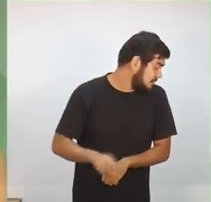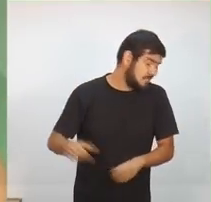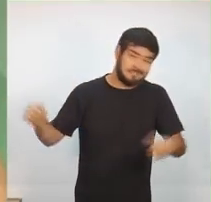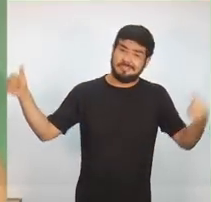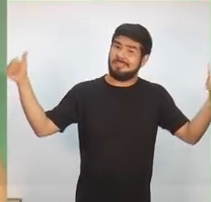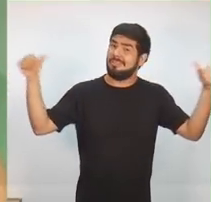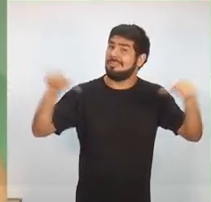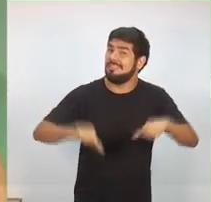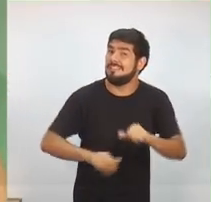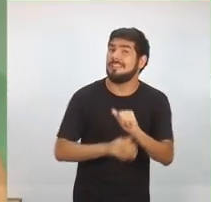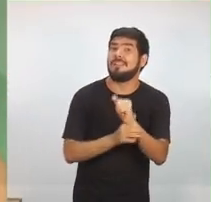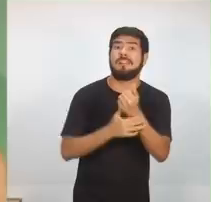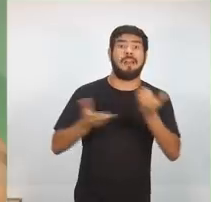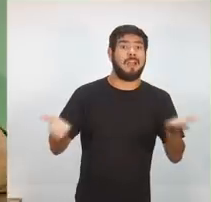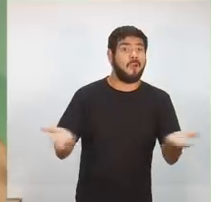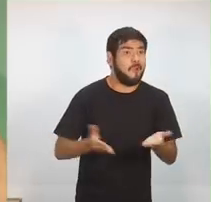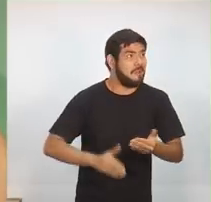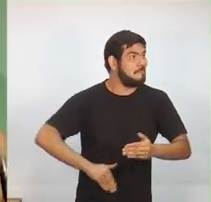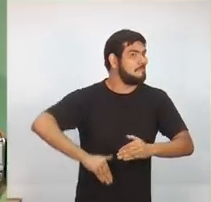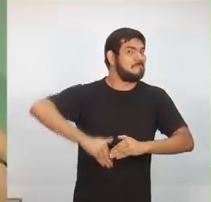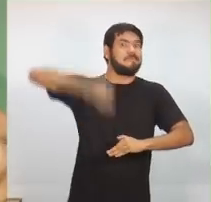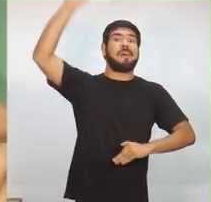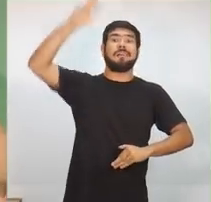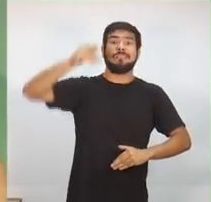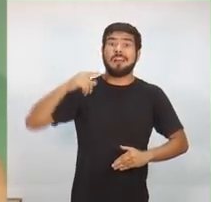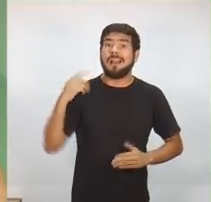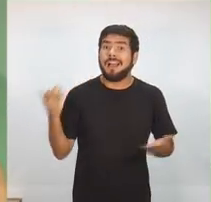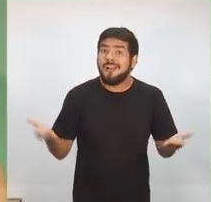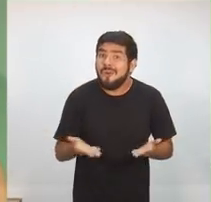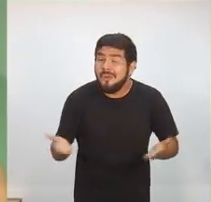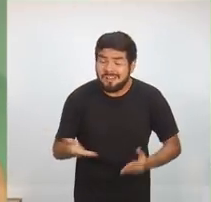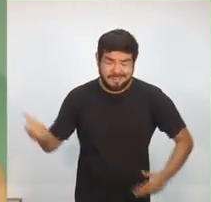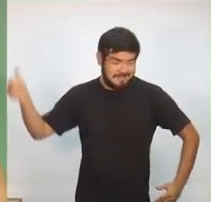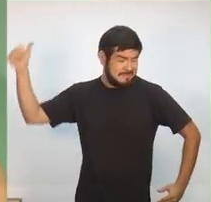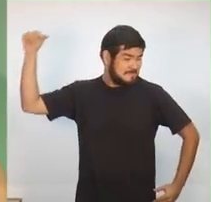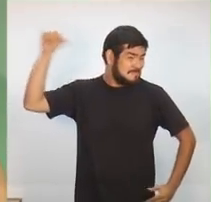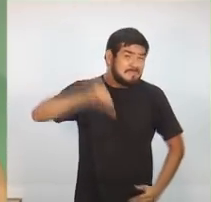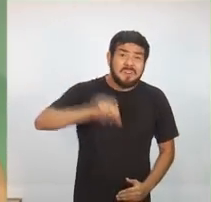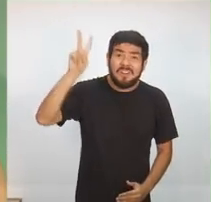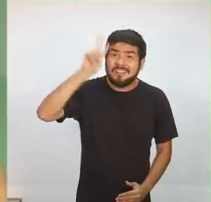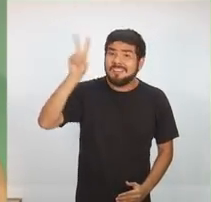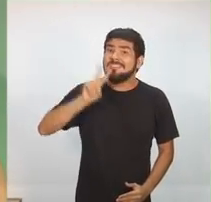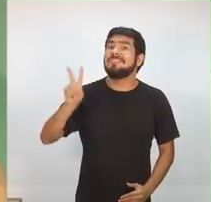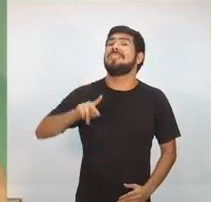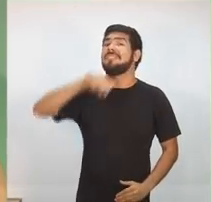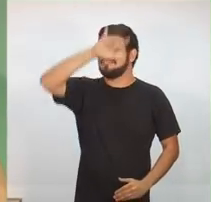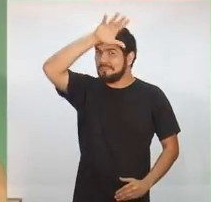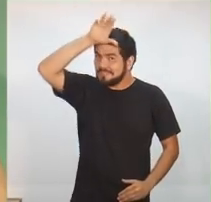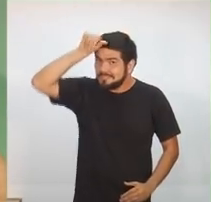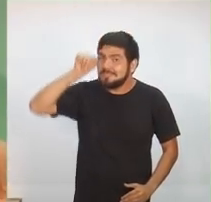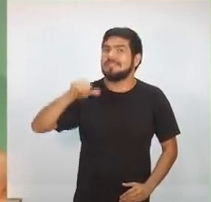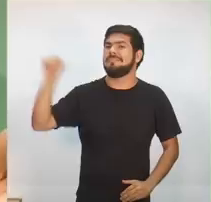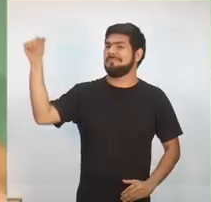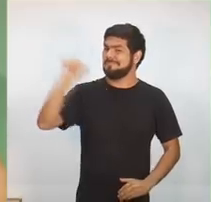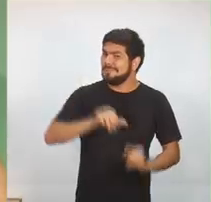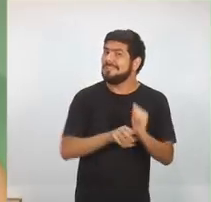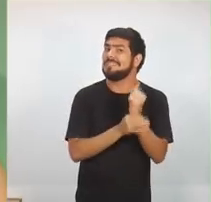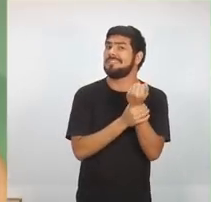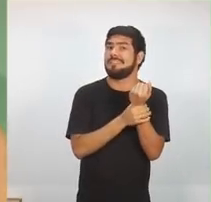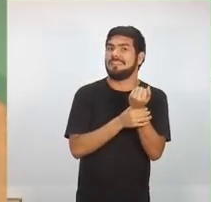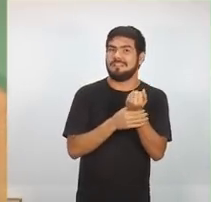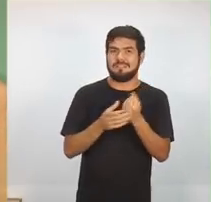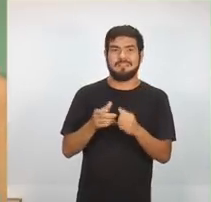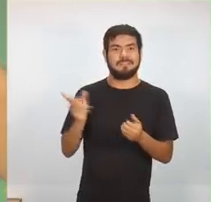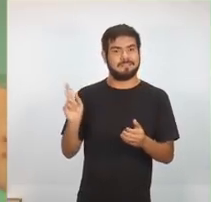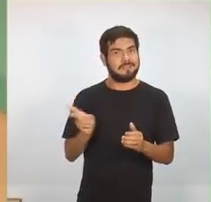na área de segurança pública. Nós vivemos o pior momento da história da segurança pública do Estado do Amazonas. O Estado do Amazonas, nos